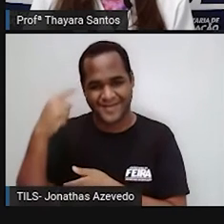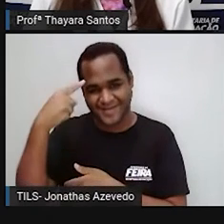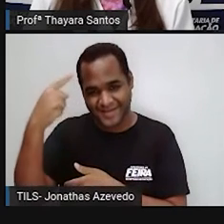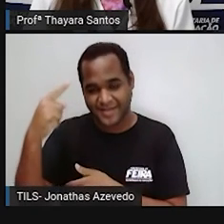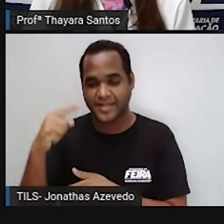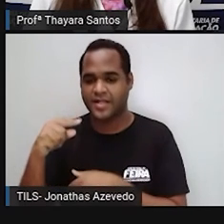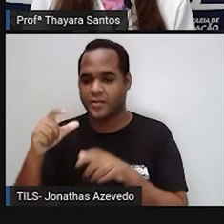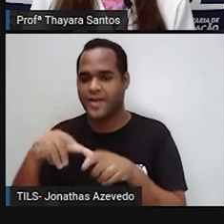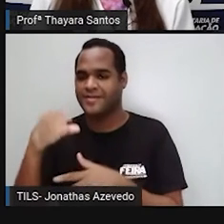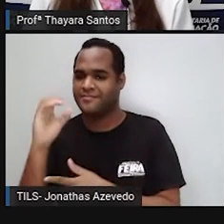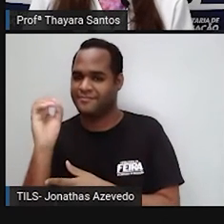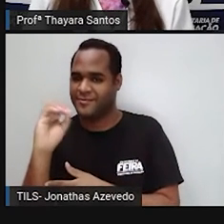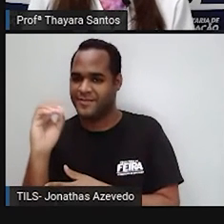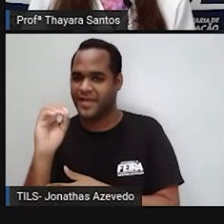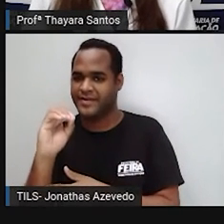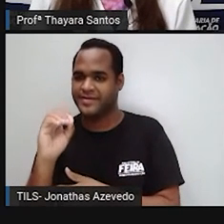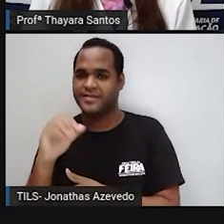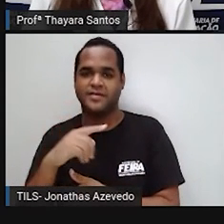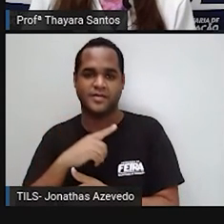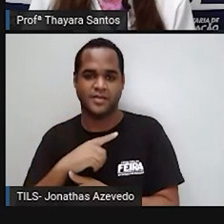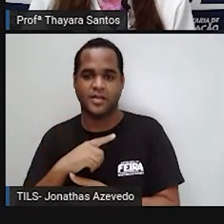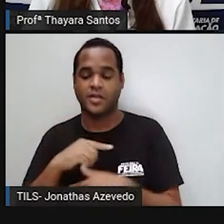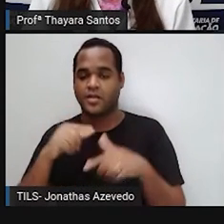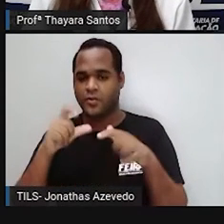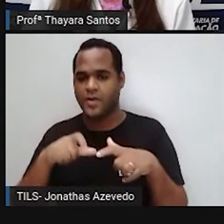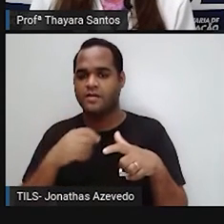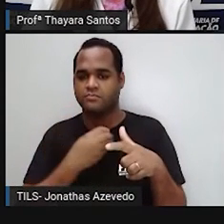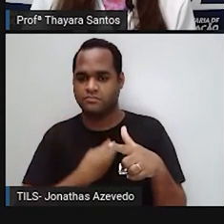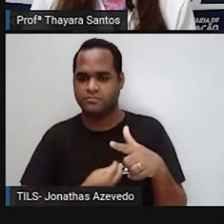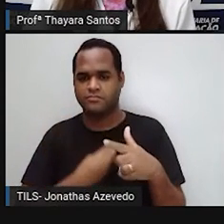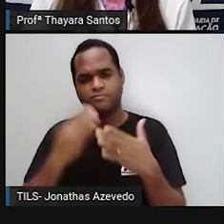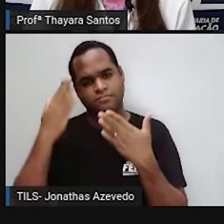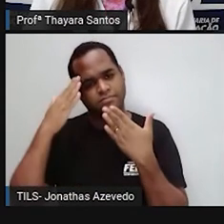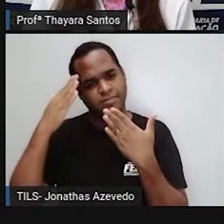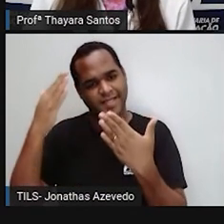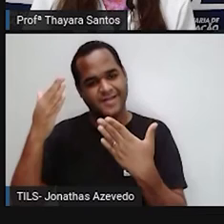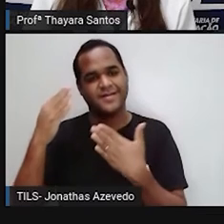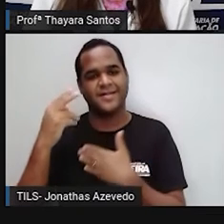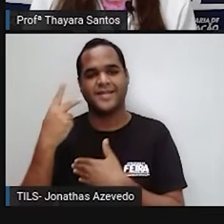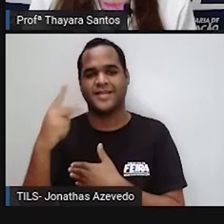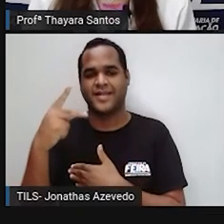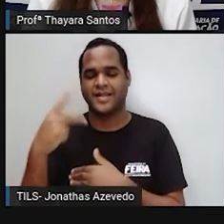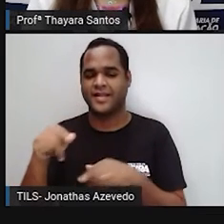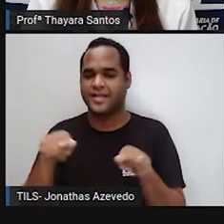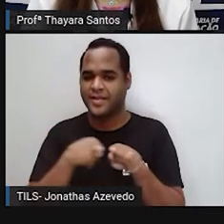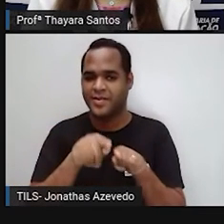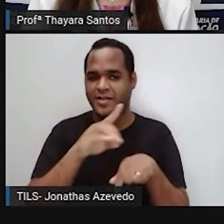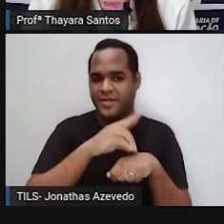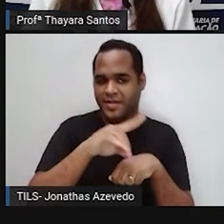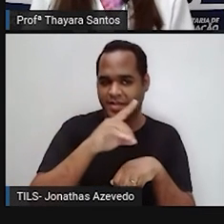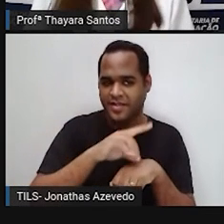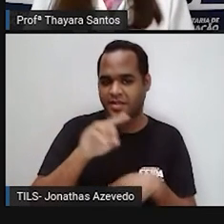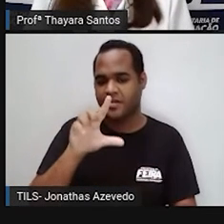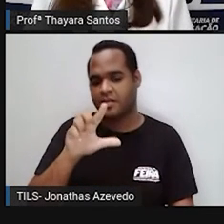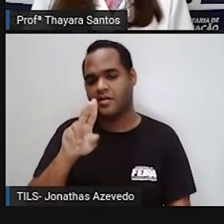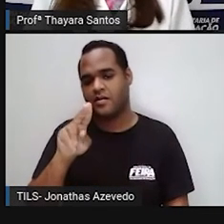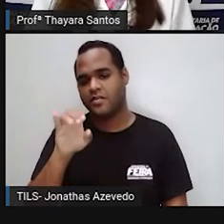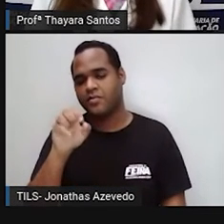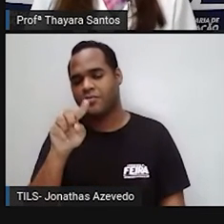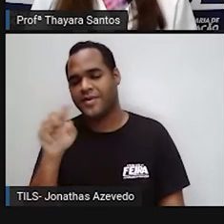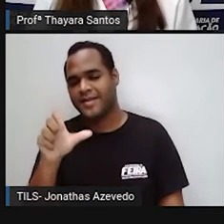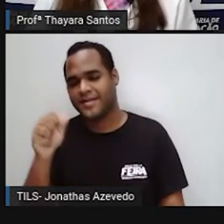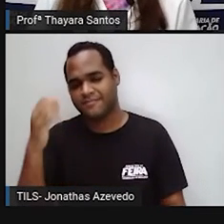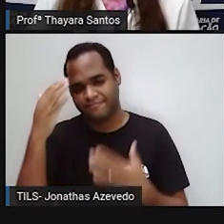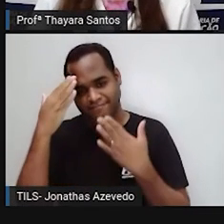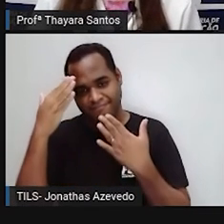Rio Grande do Sul, em Porto Alegre, no município de Canoas, quero agradecer a ela e também a doutora Luísa porque mandaram esses vídeos para a gente